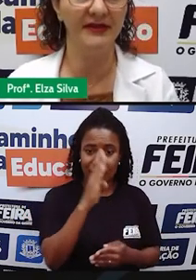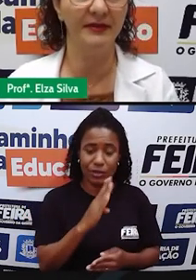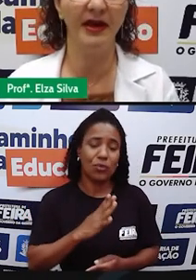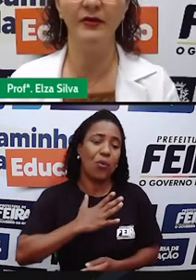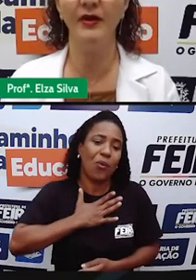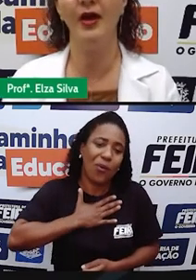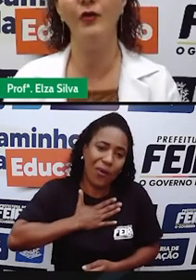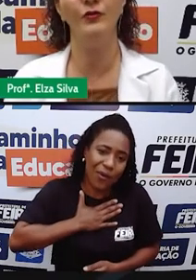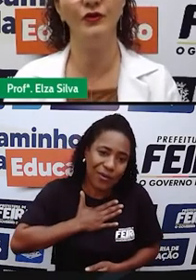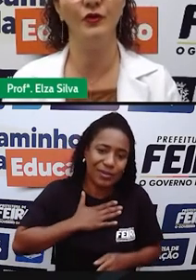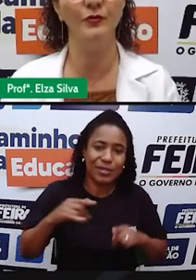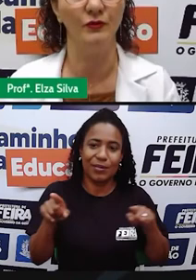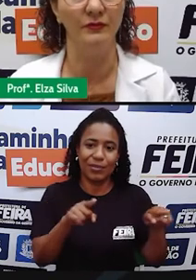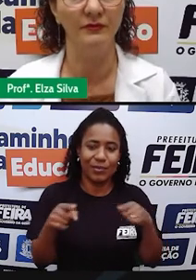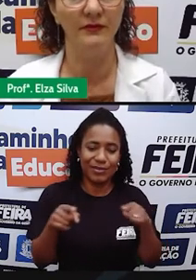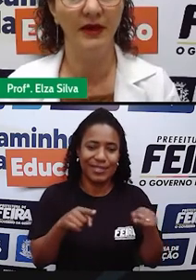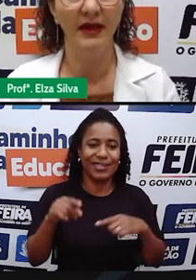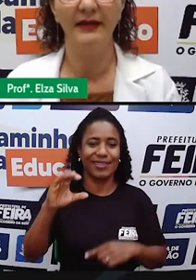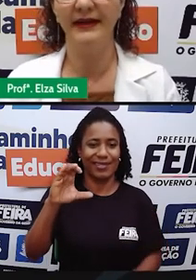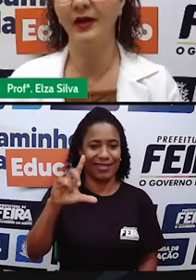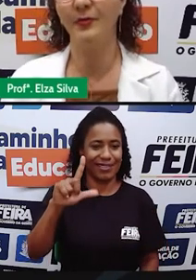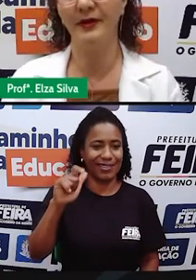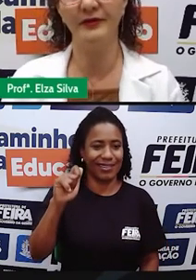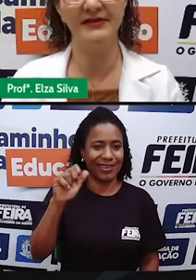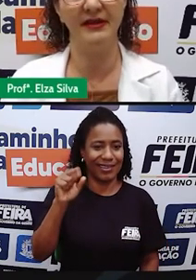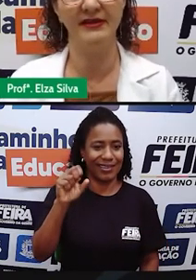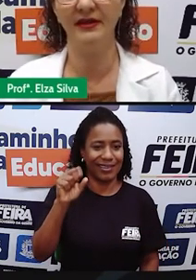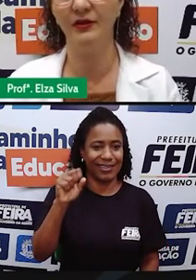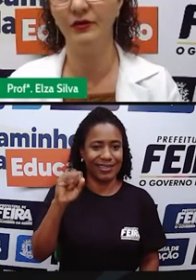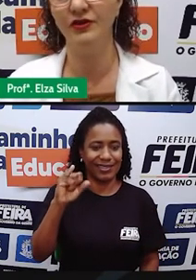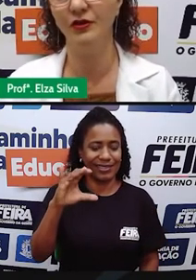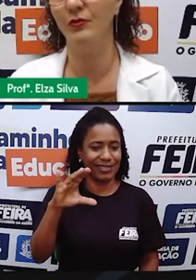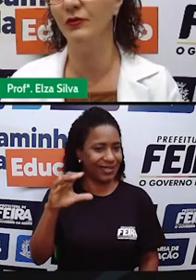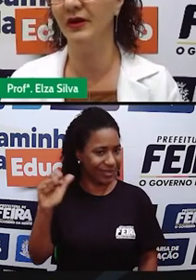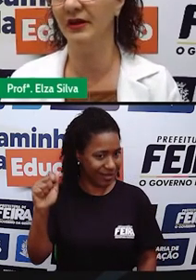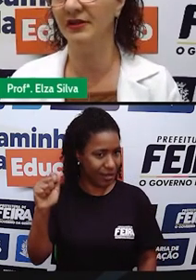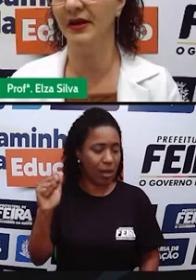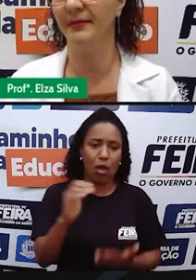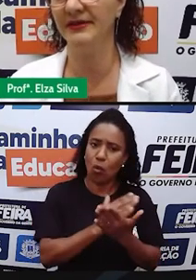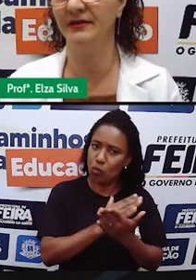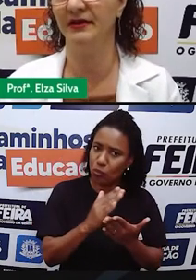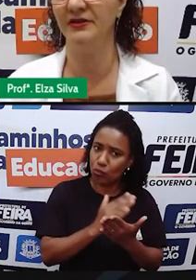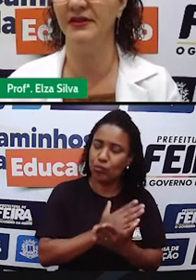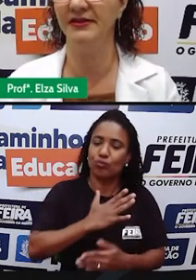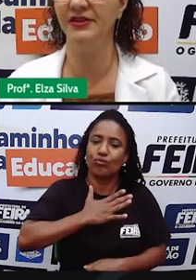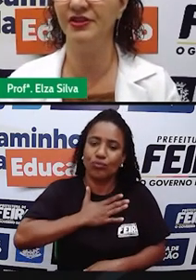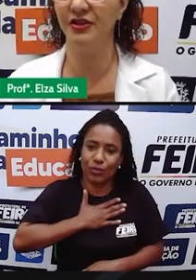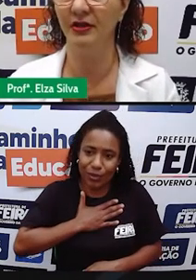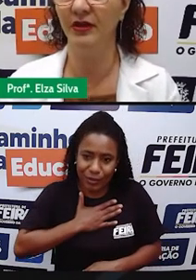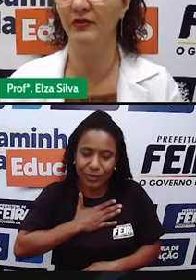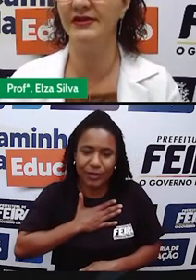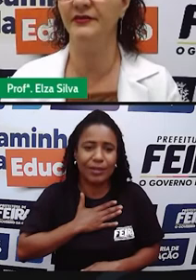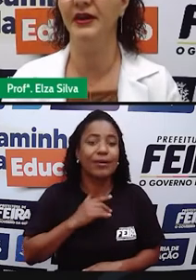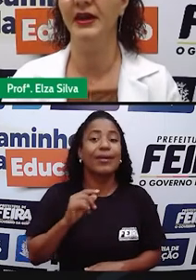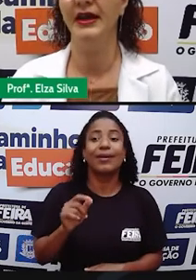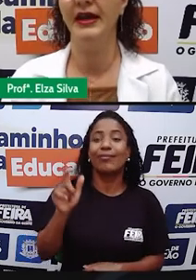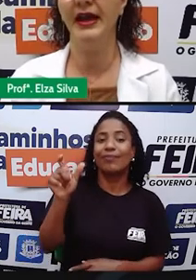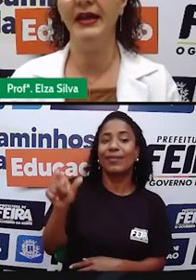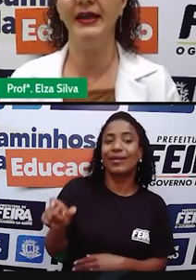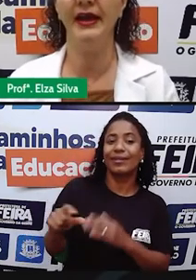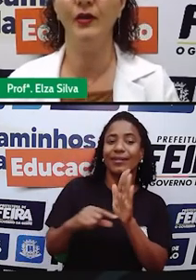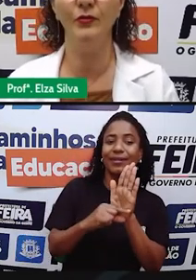preferência, mas não é algo muito comum. Trago para vocês aqui hoje como um grande representante desse estilo, inclusive,